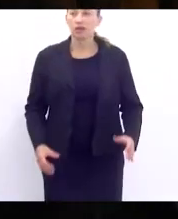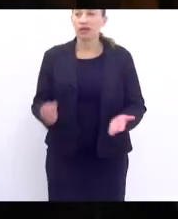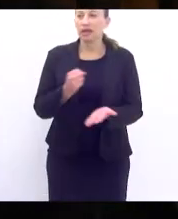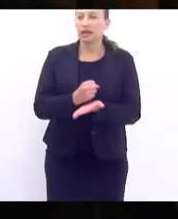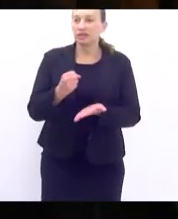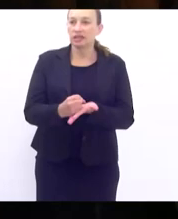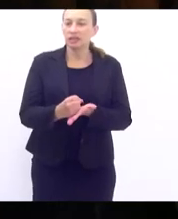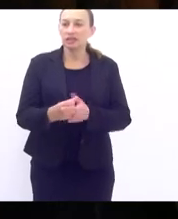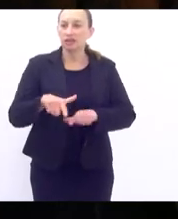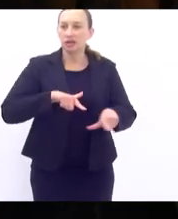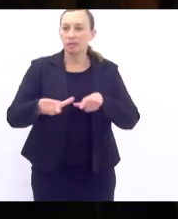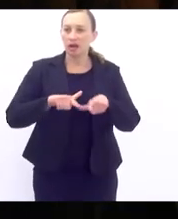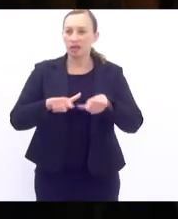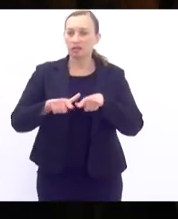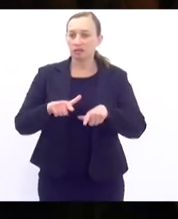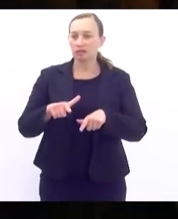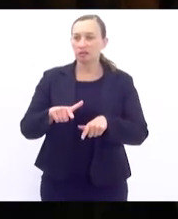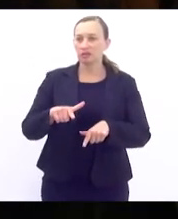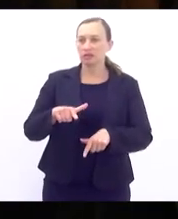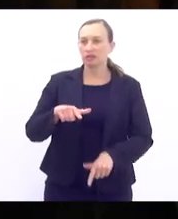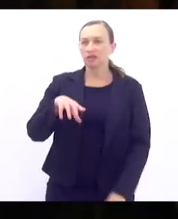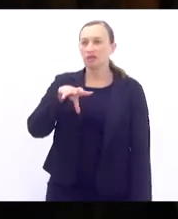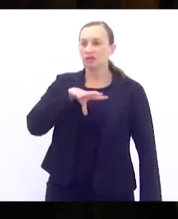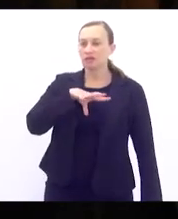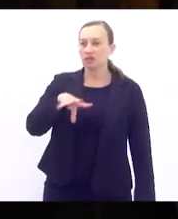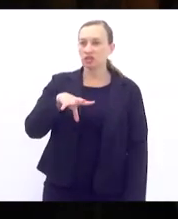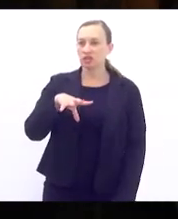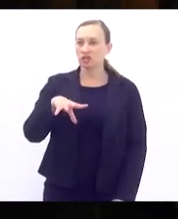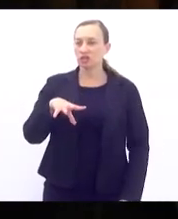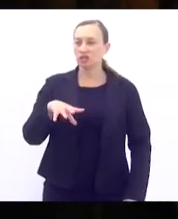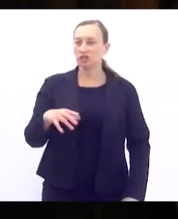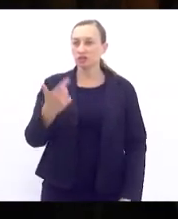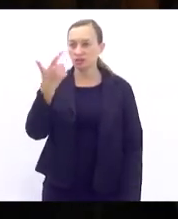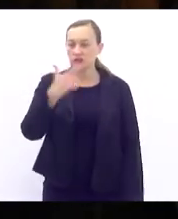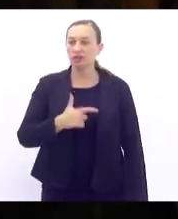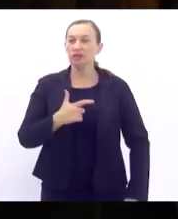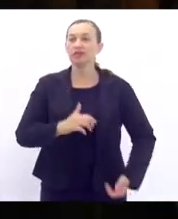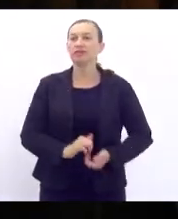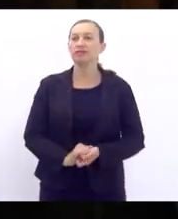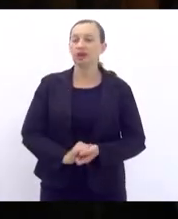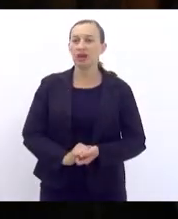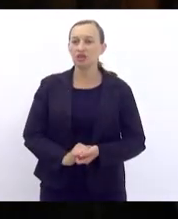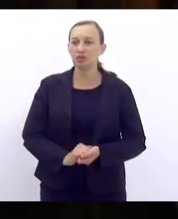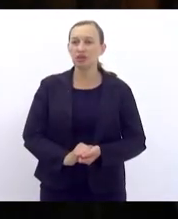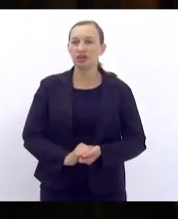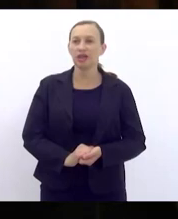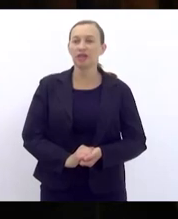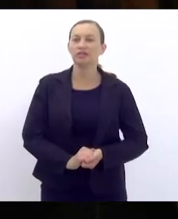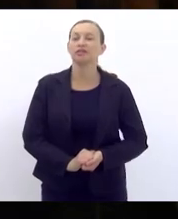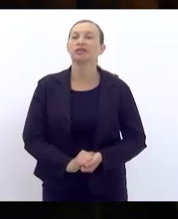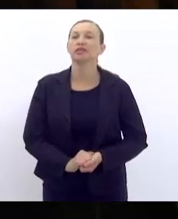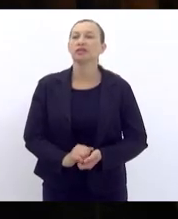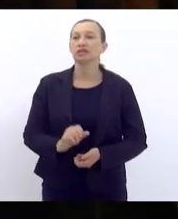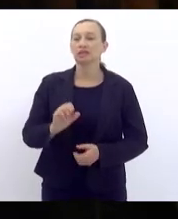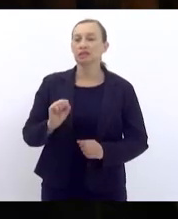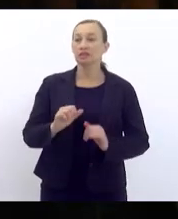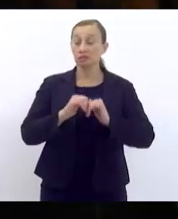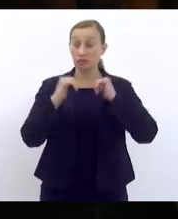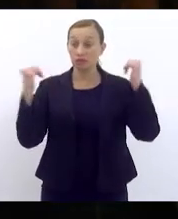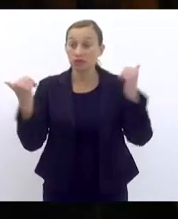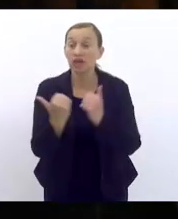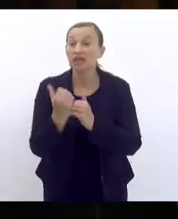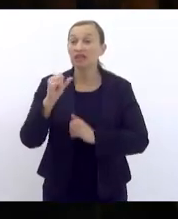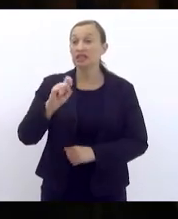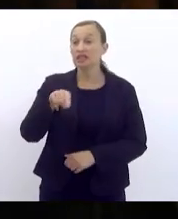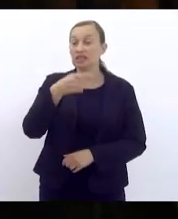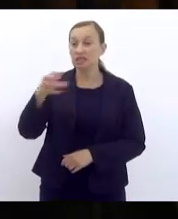obviamente, como Vascaína, vou referenciar, que foi publicizado e promulgada em São Januário, mas quero